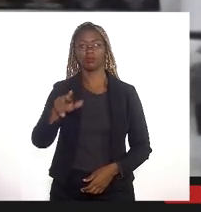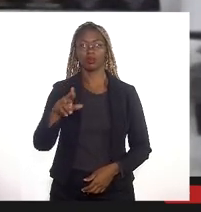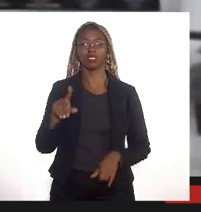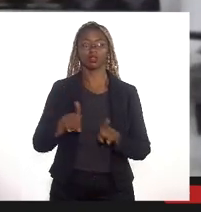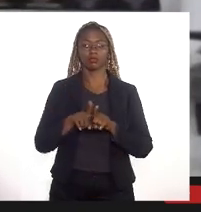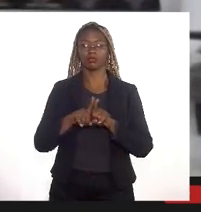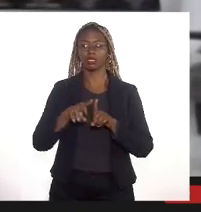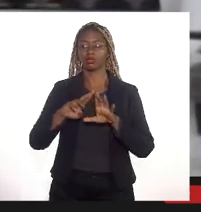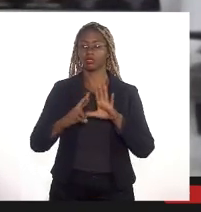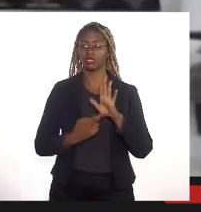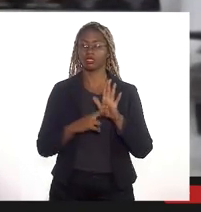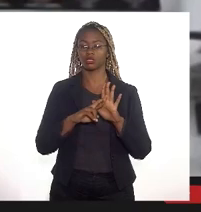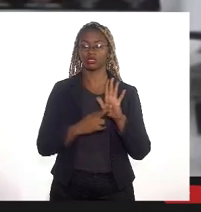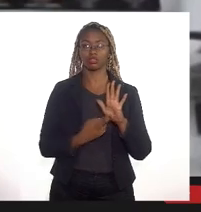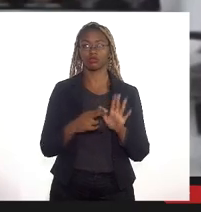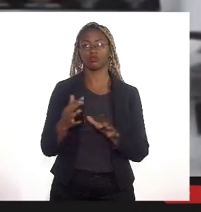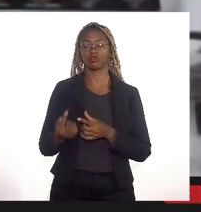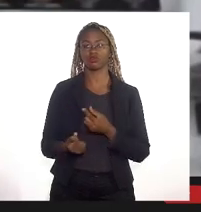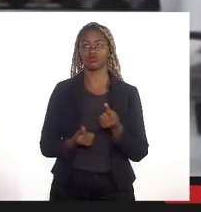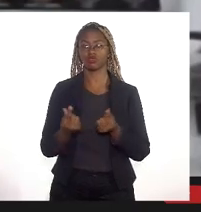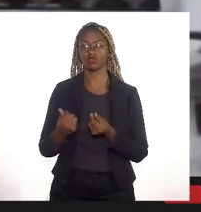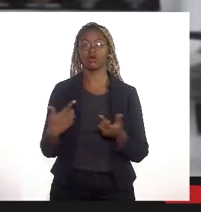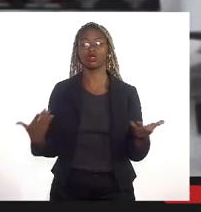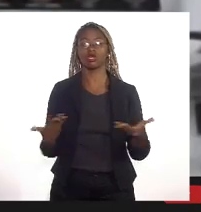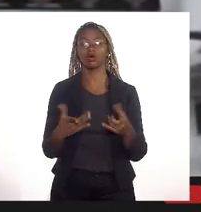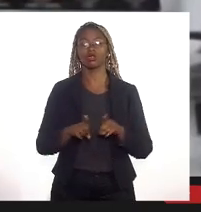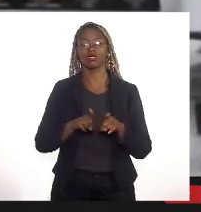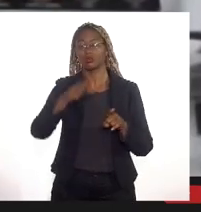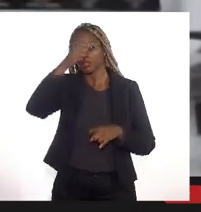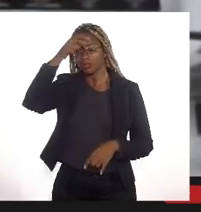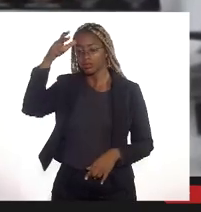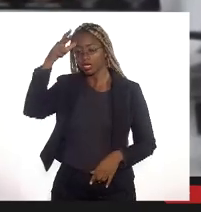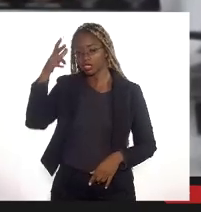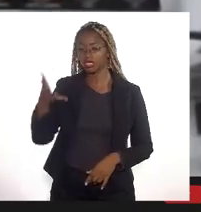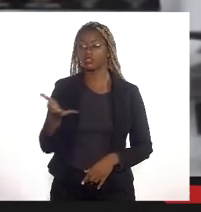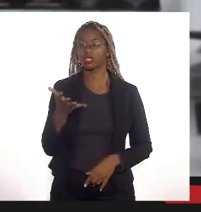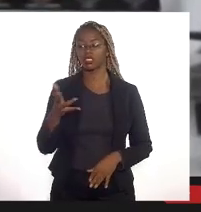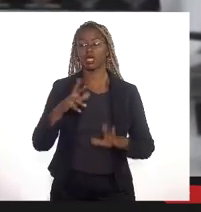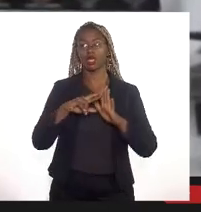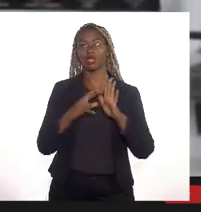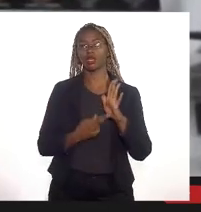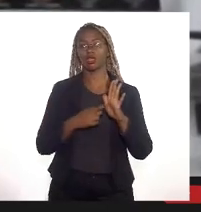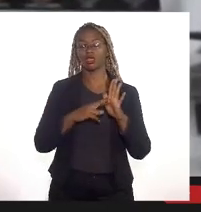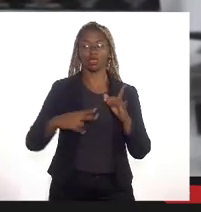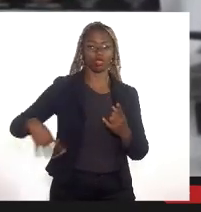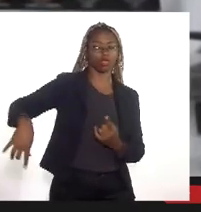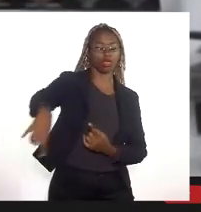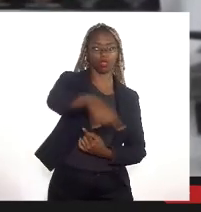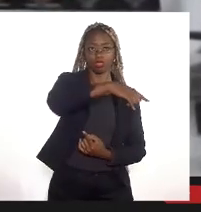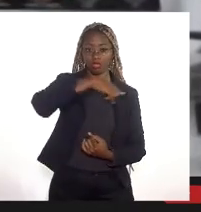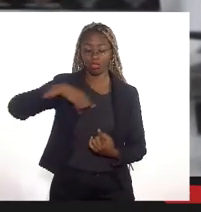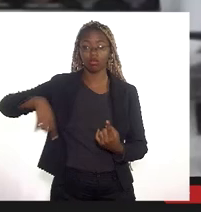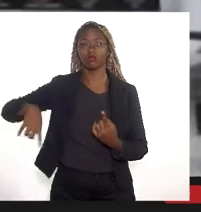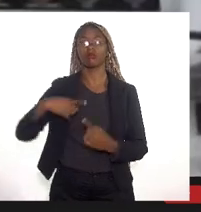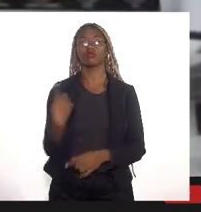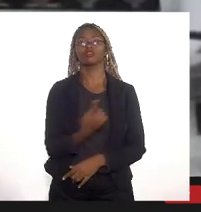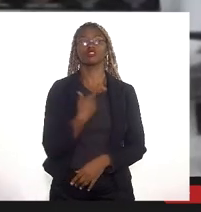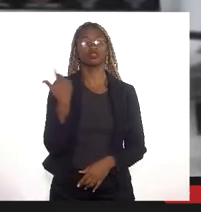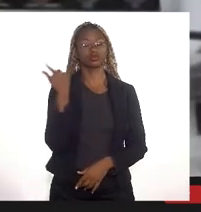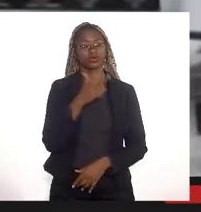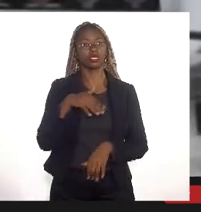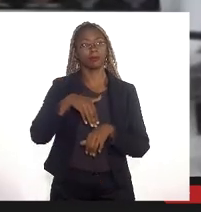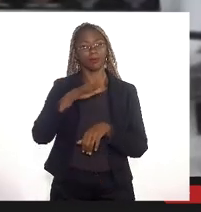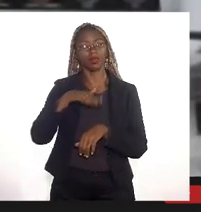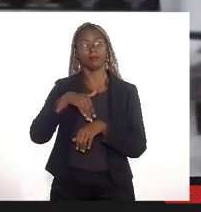fundiária agora sim a prefeitura também está enganjada em fazer regularização daquele entorno para que a gente consiga cada vez mais